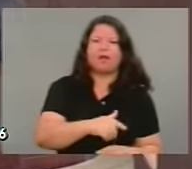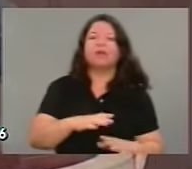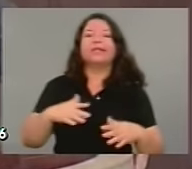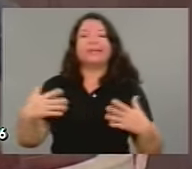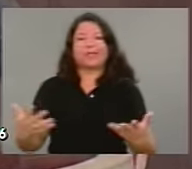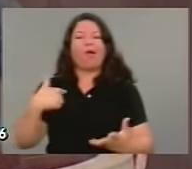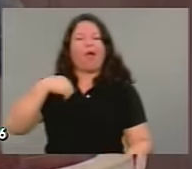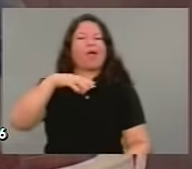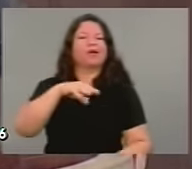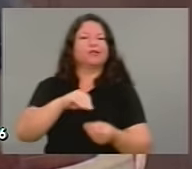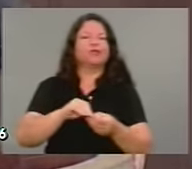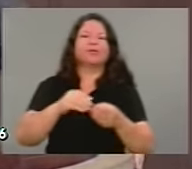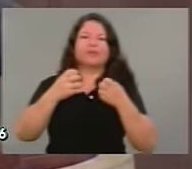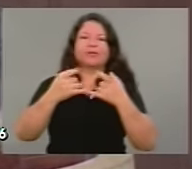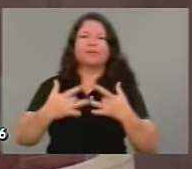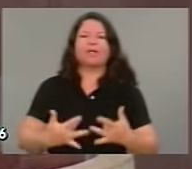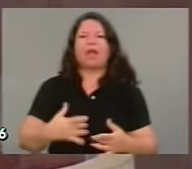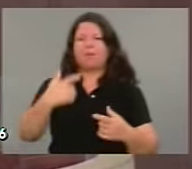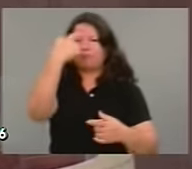o exemplo arrasta. Muito obrigado.